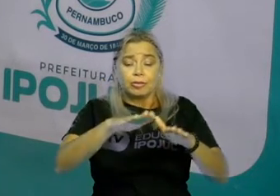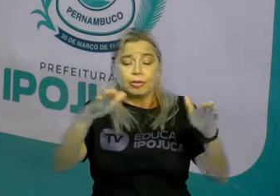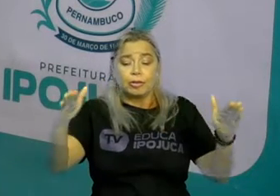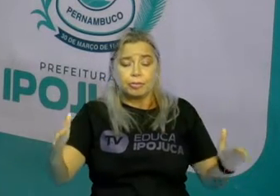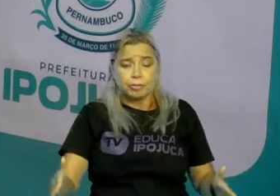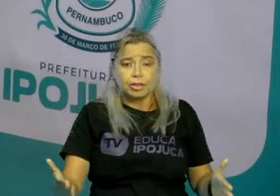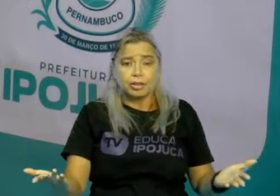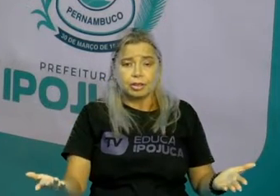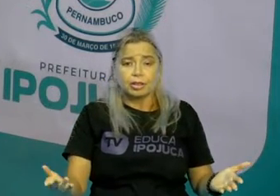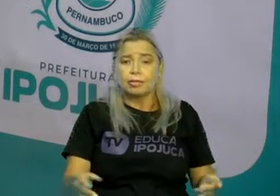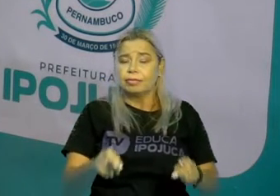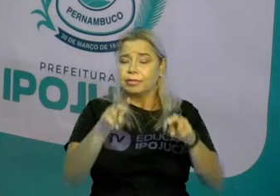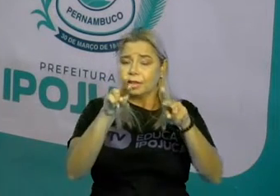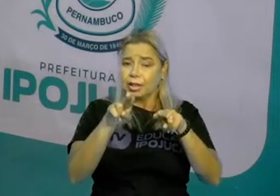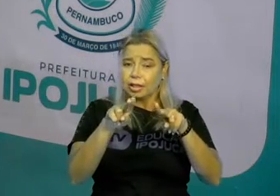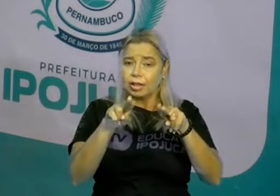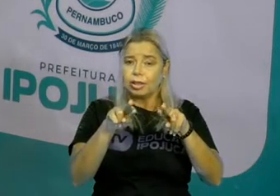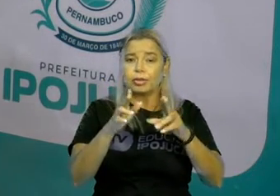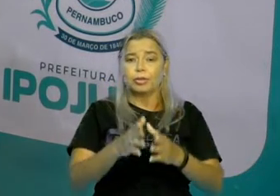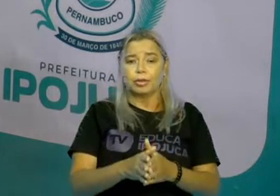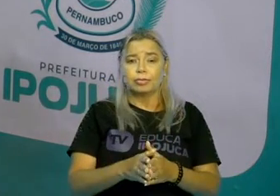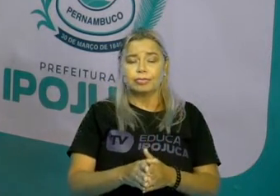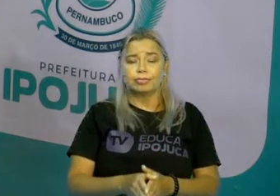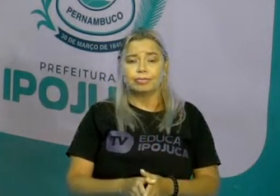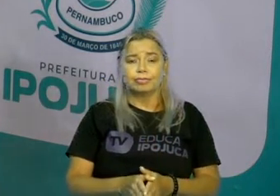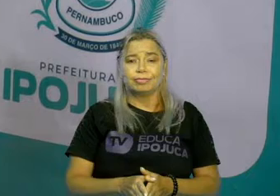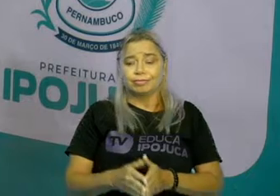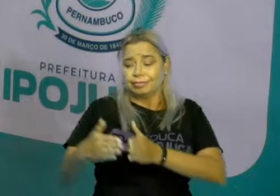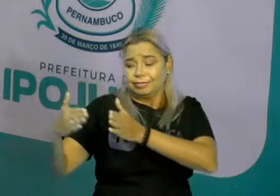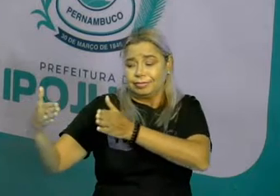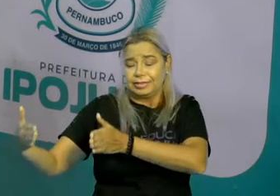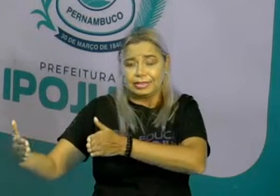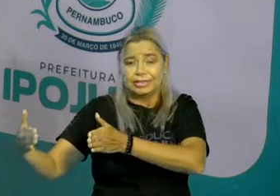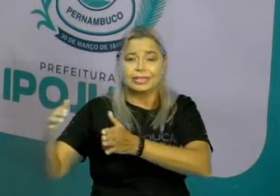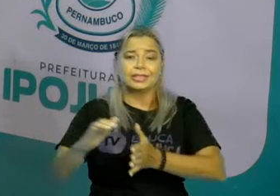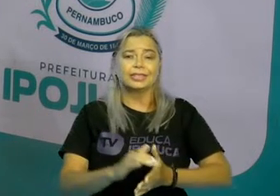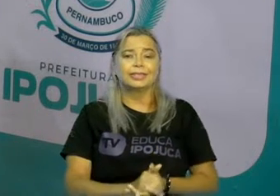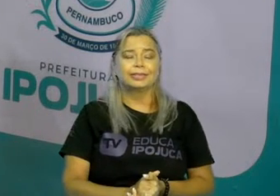também é o mesmo padrão. Está à direita.